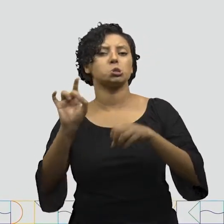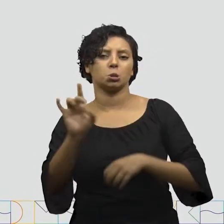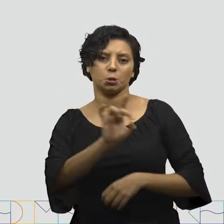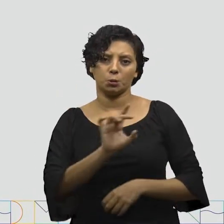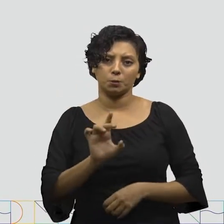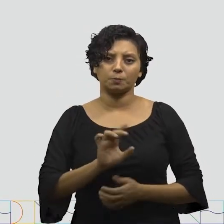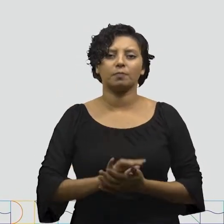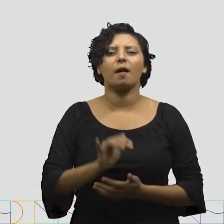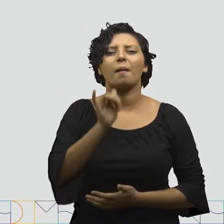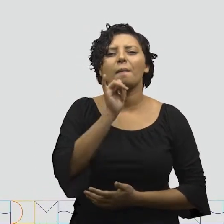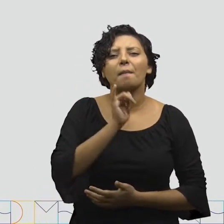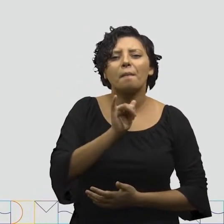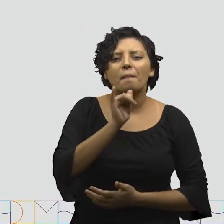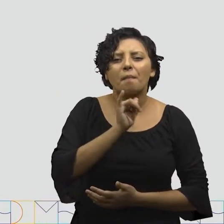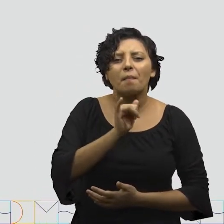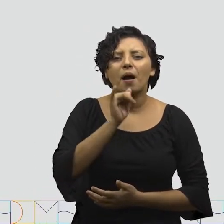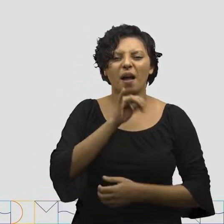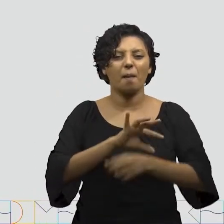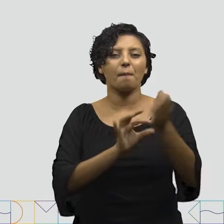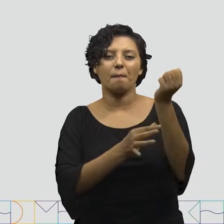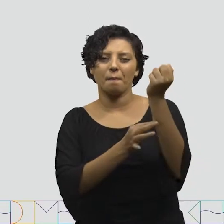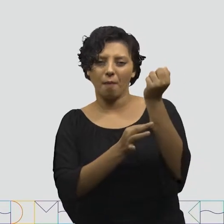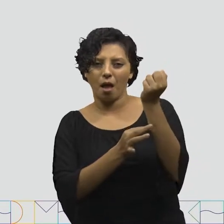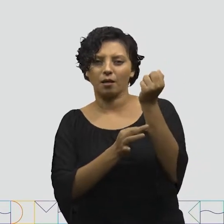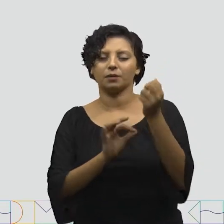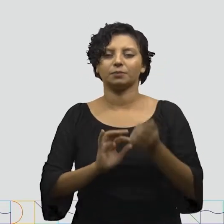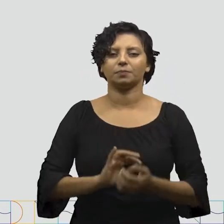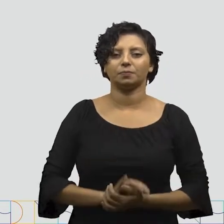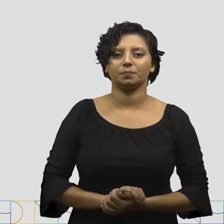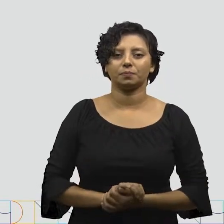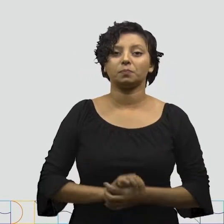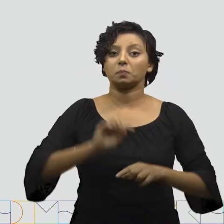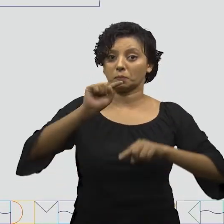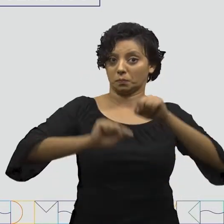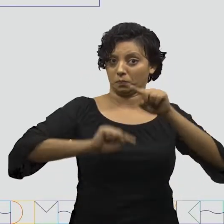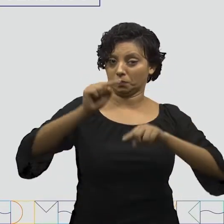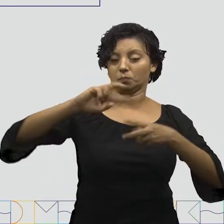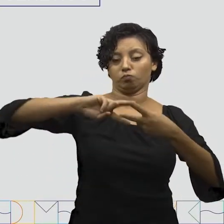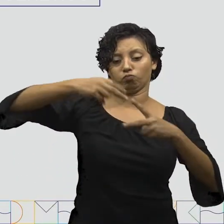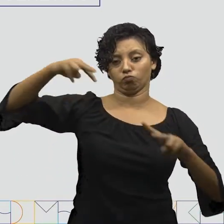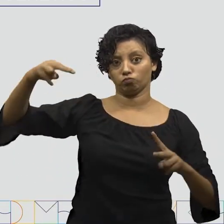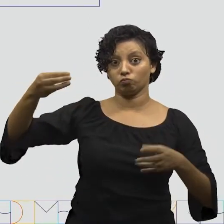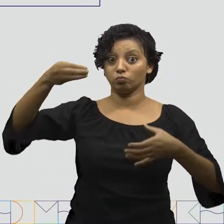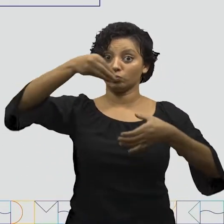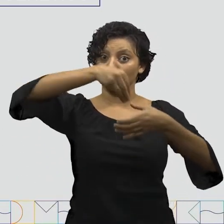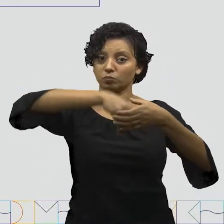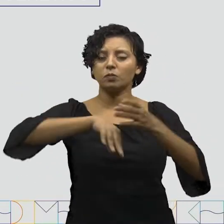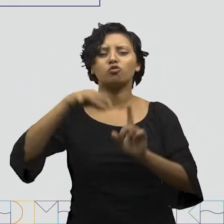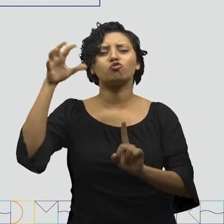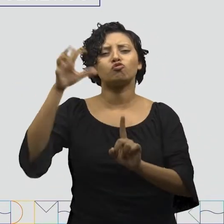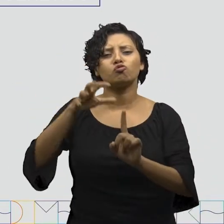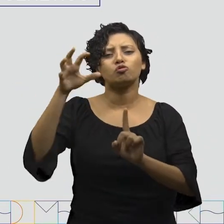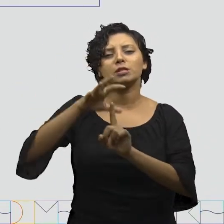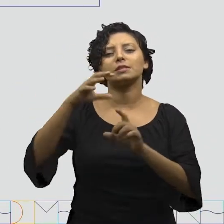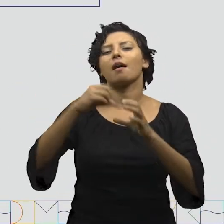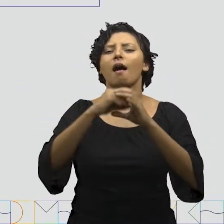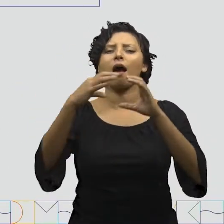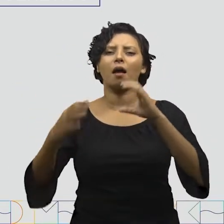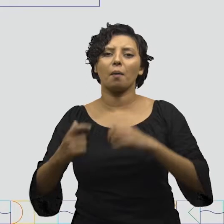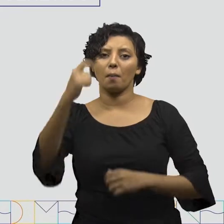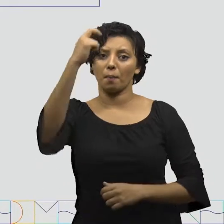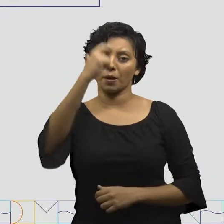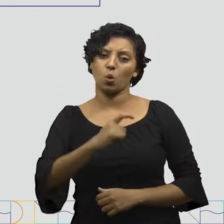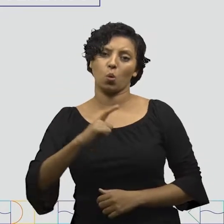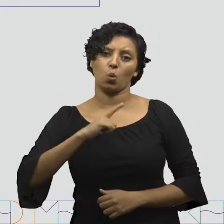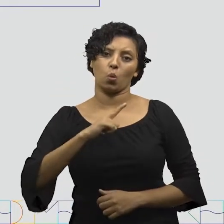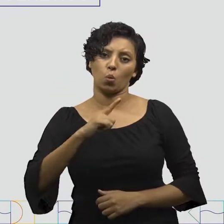É como se fosse a pele. Um material genético que determina as características que os indivíduos